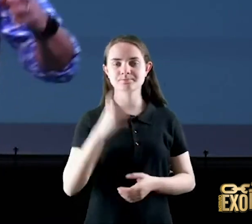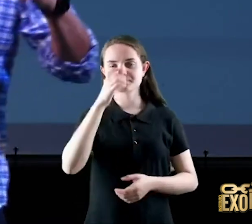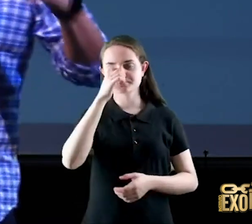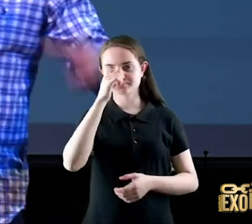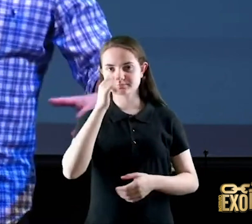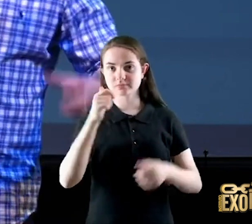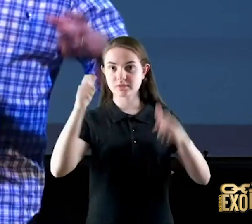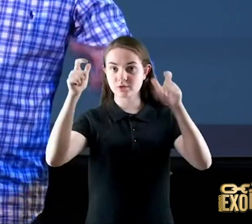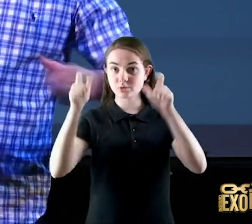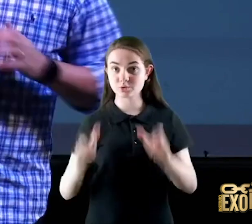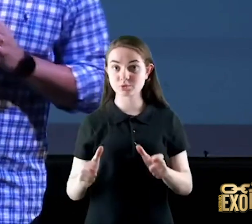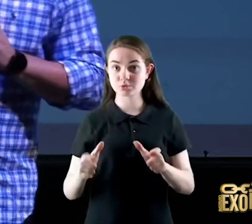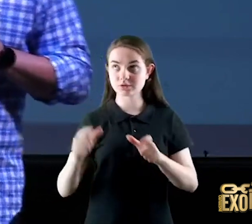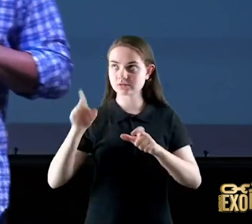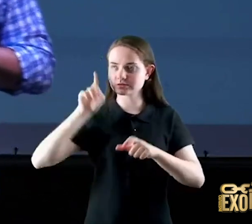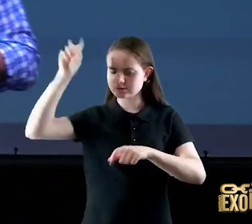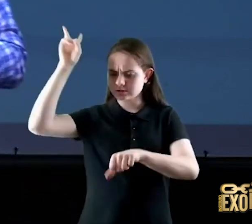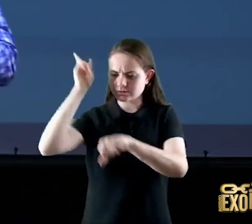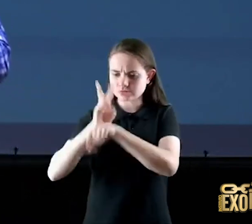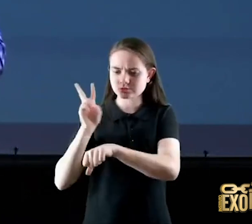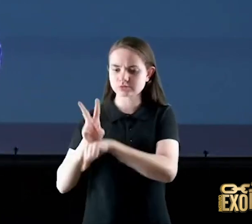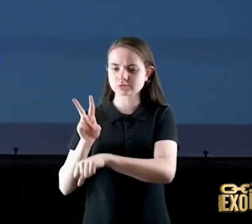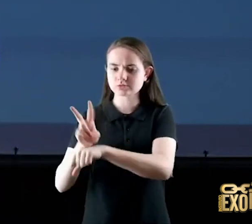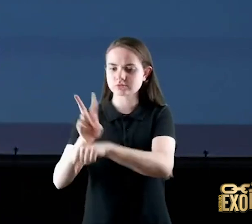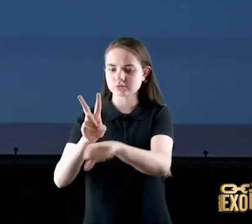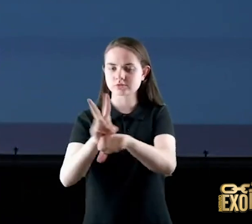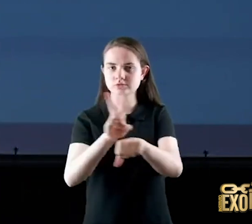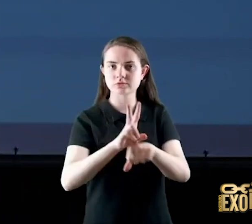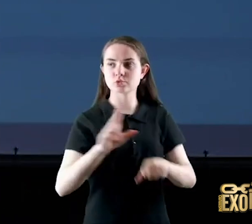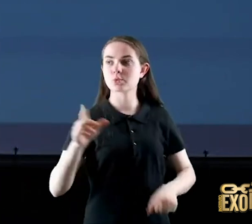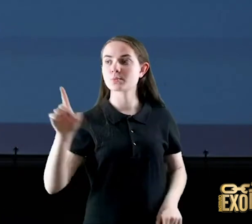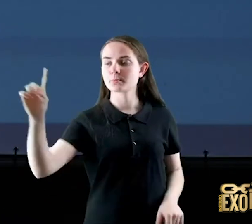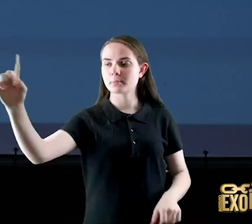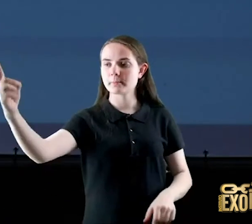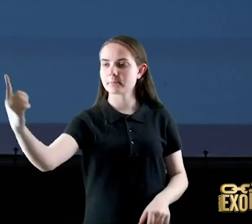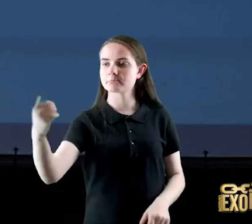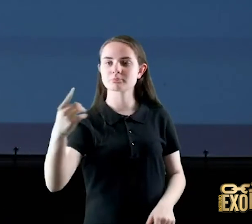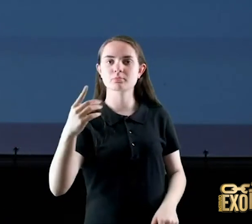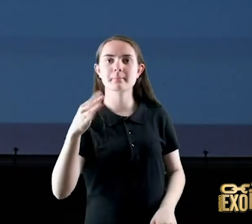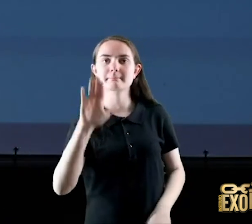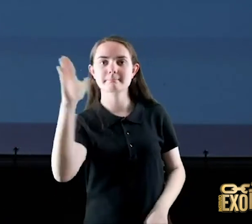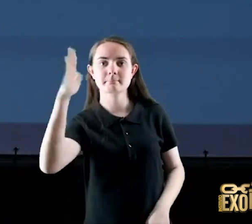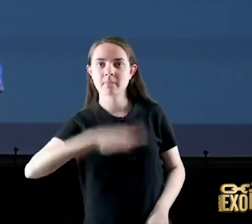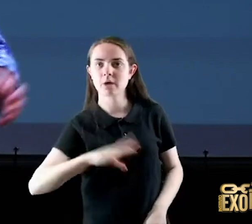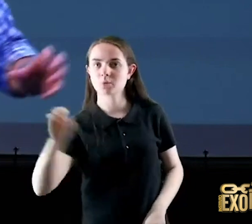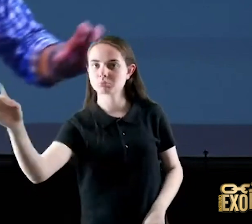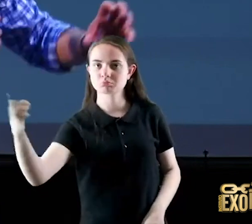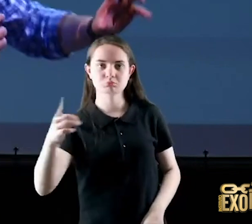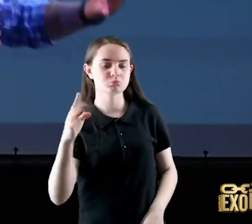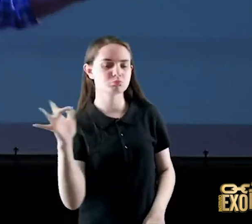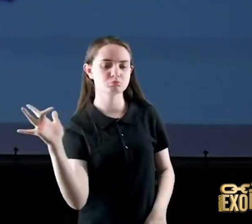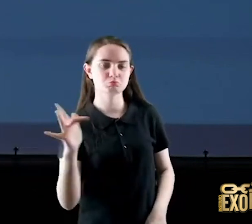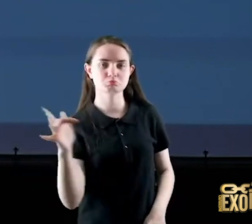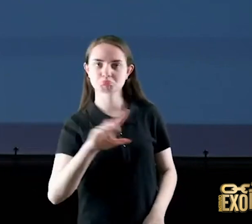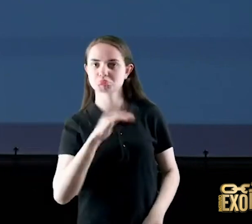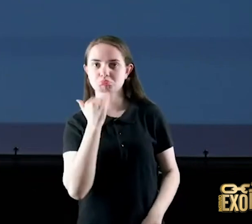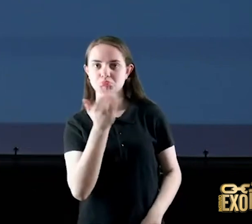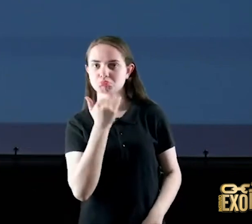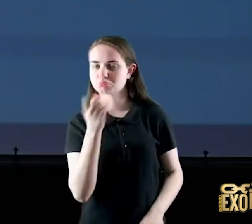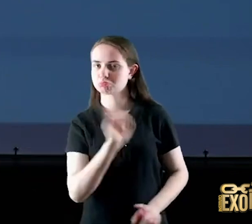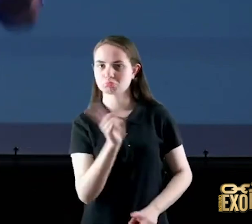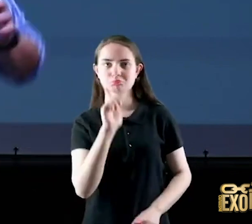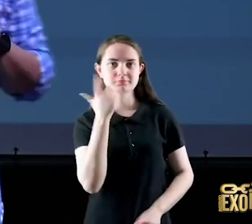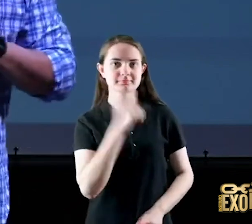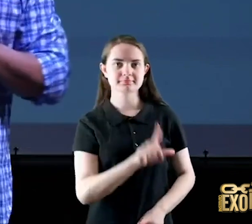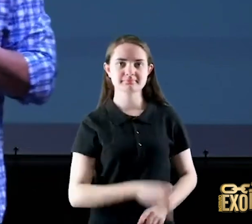é uma fortaleza intransponível nas dificuldades agora se eu tenho que entrar no